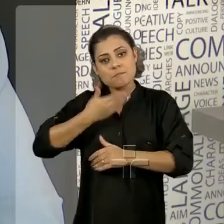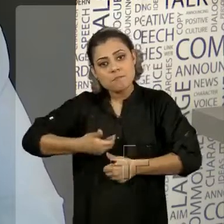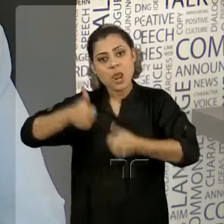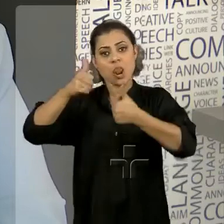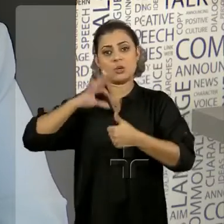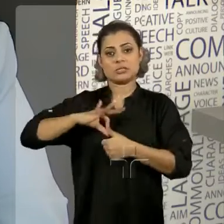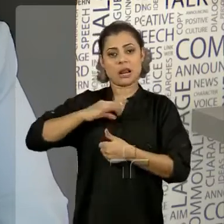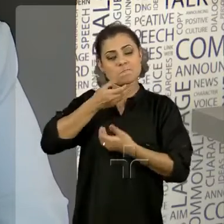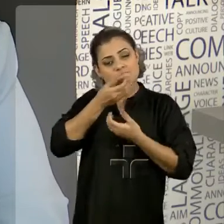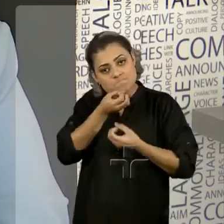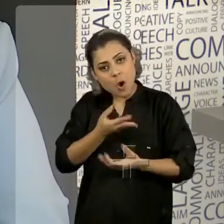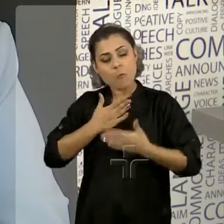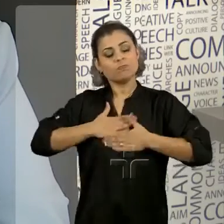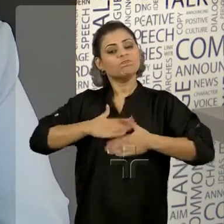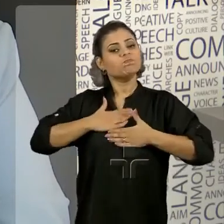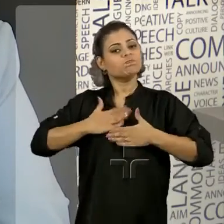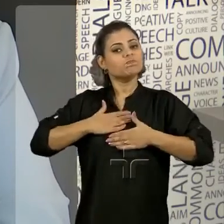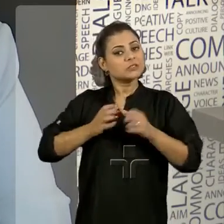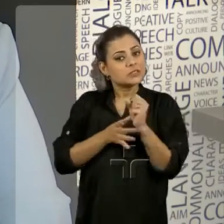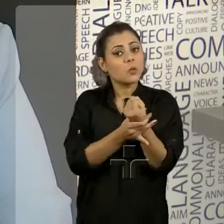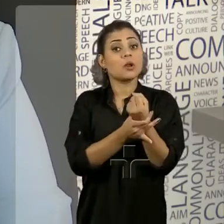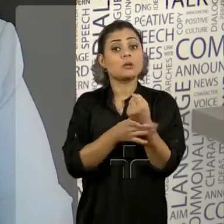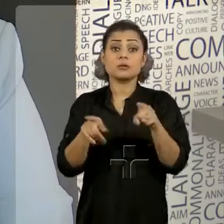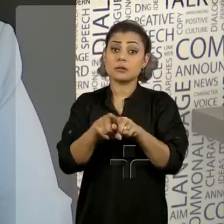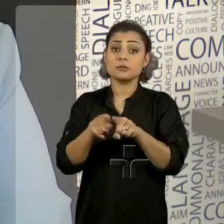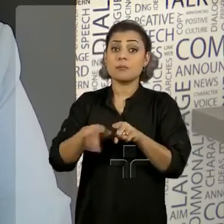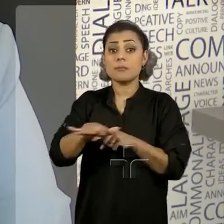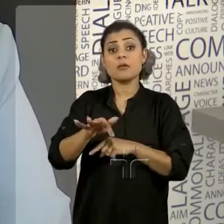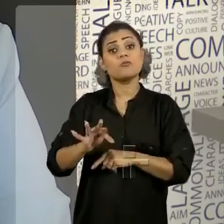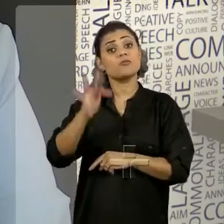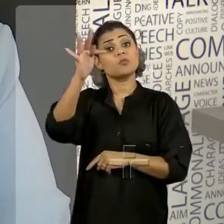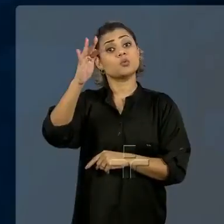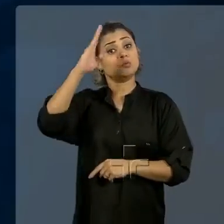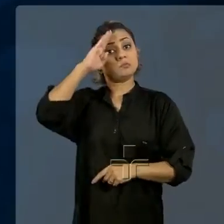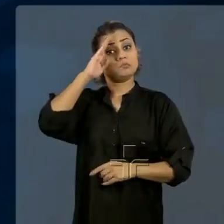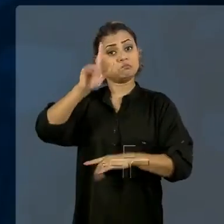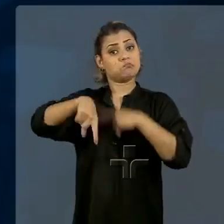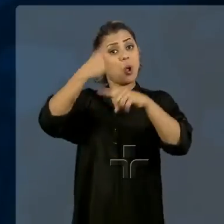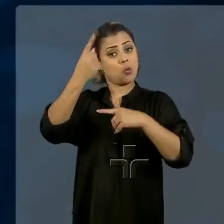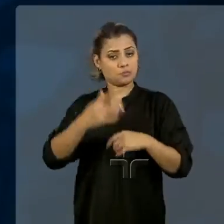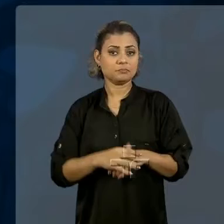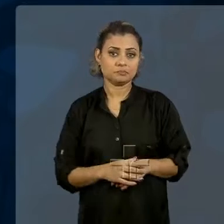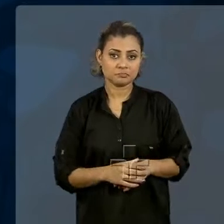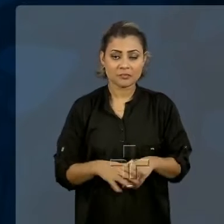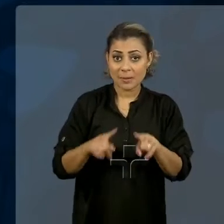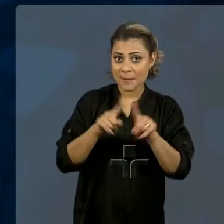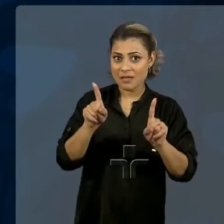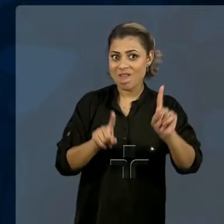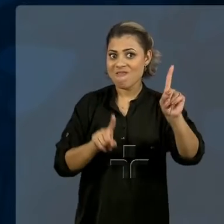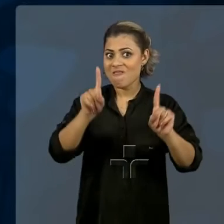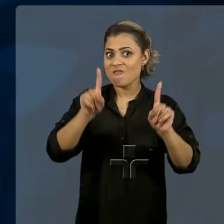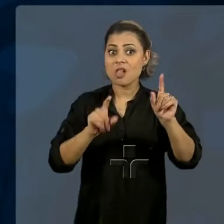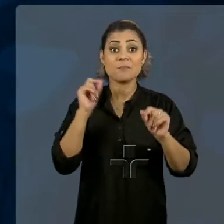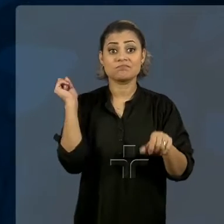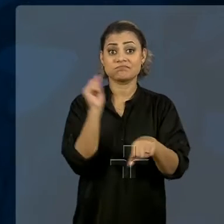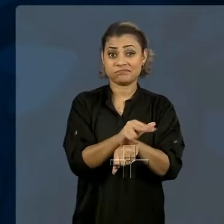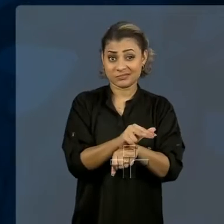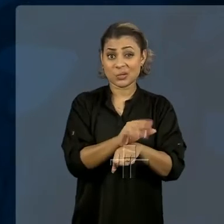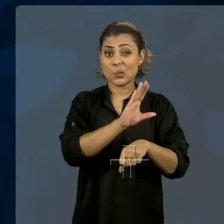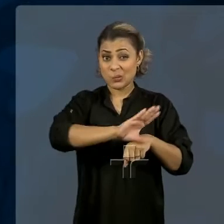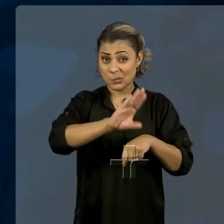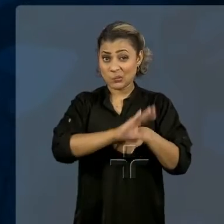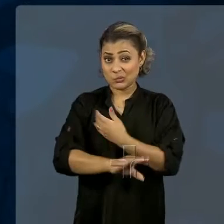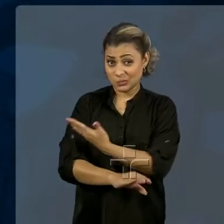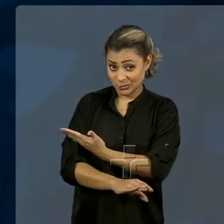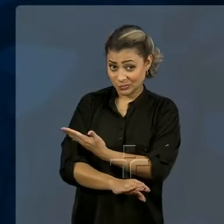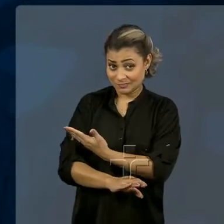remunerações, até uma carreira futura de maior sucesso. Mas a concorrência grande para entrar na escola de formação